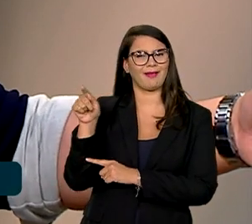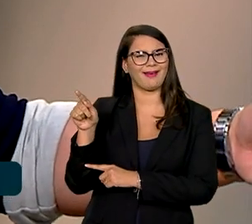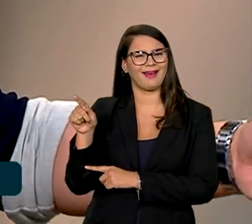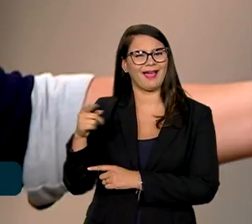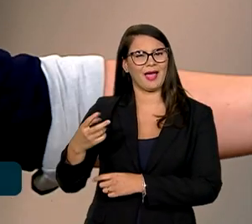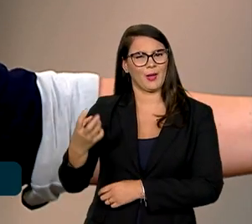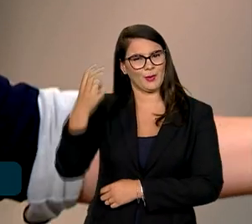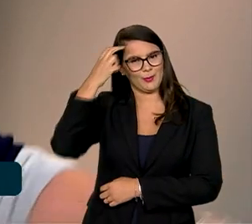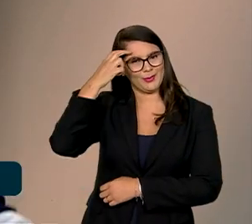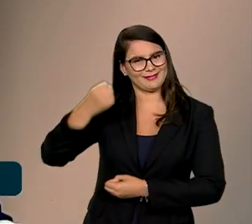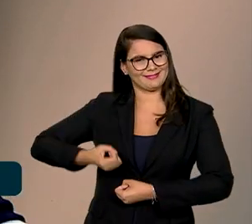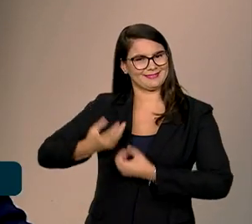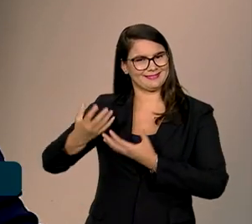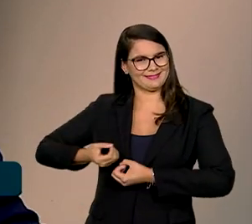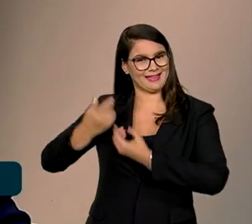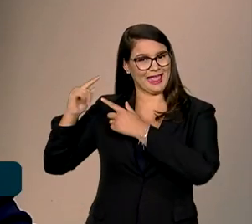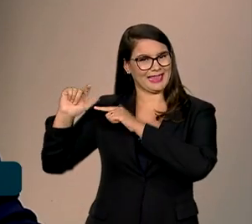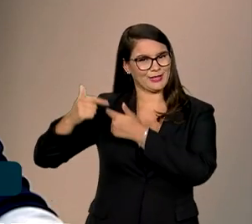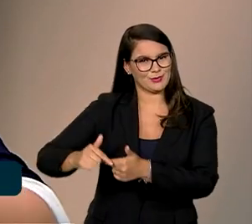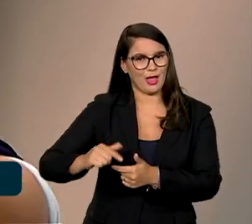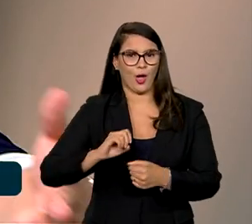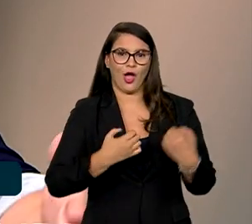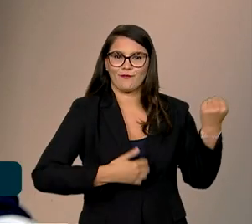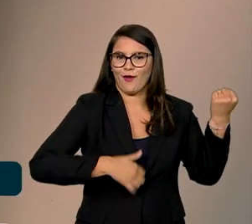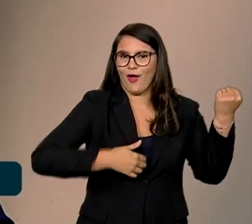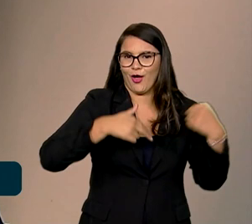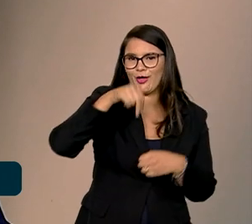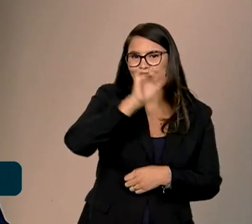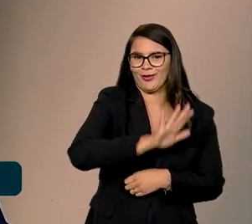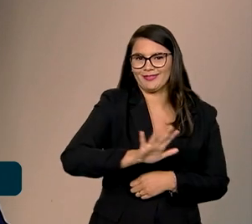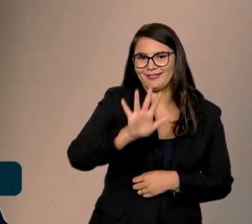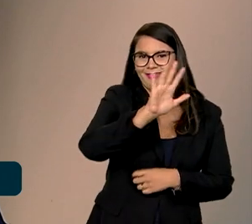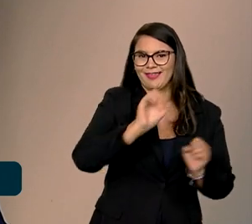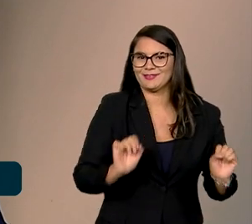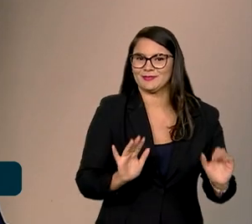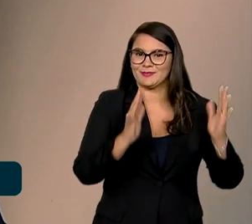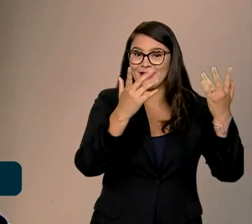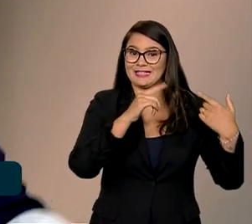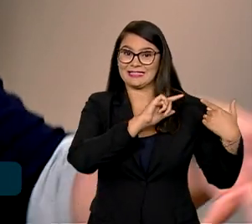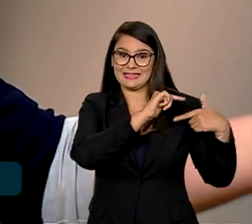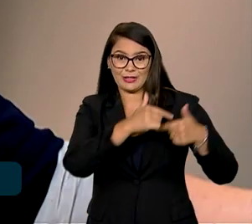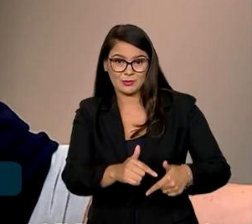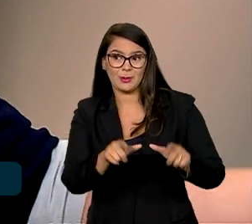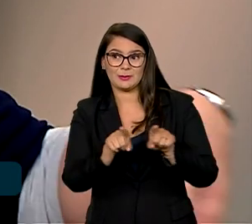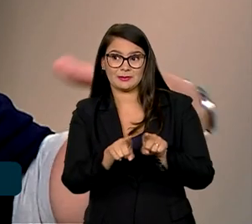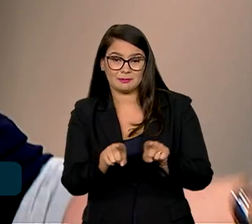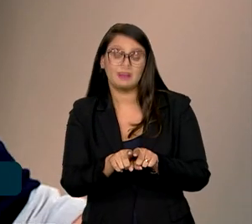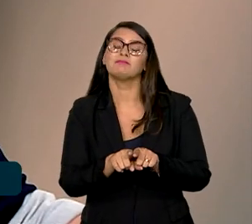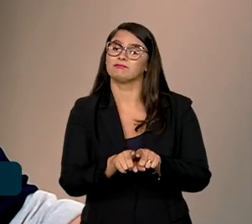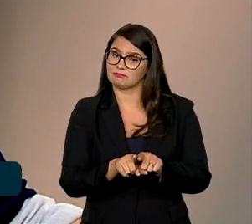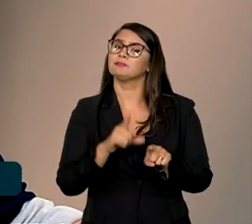manifestações tradicionais, até o forró nordestino e as suas festas tradicionais também, estão